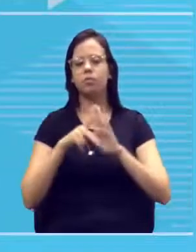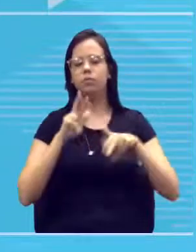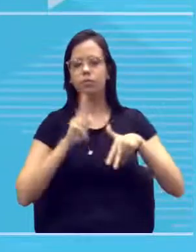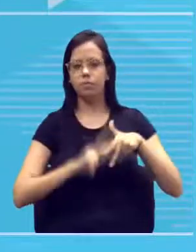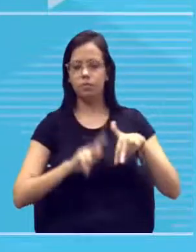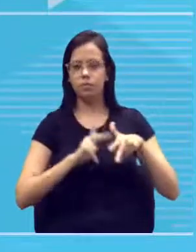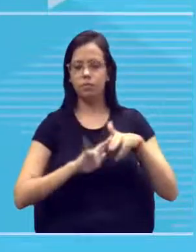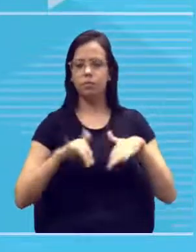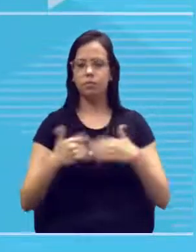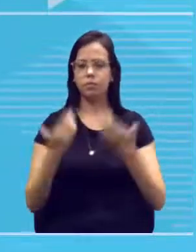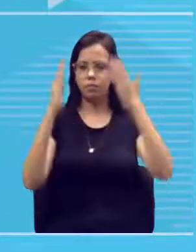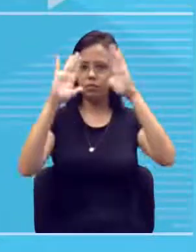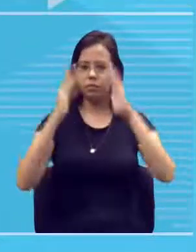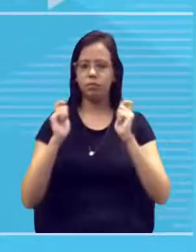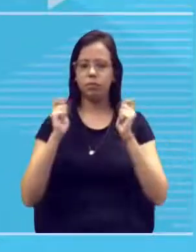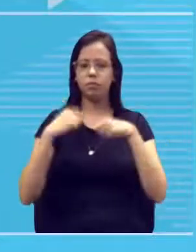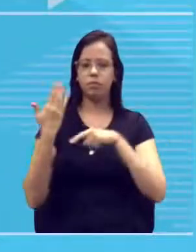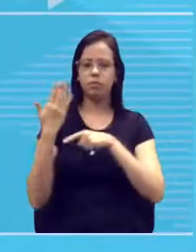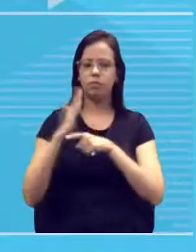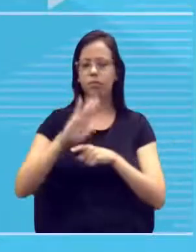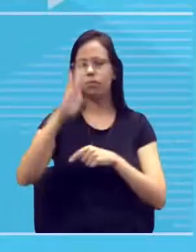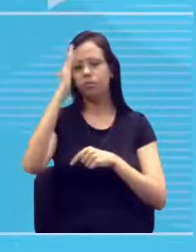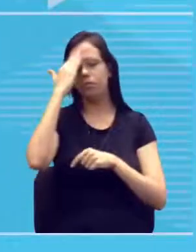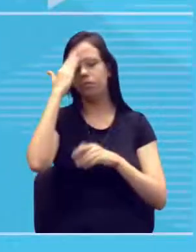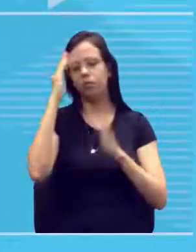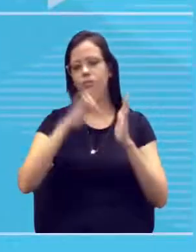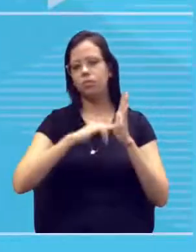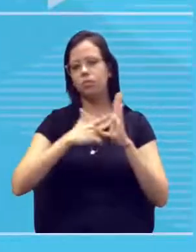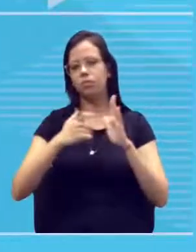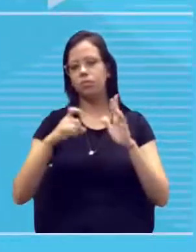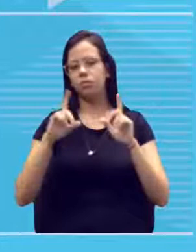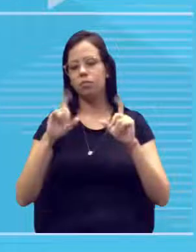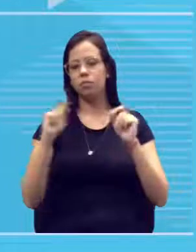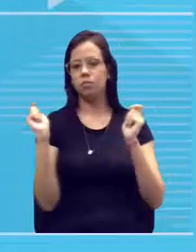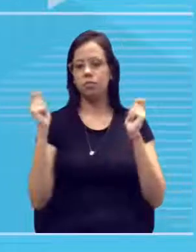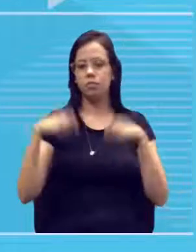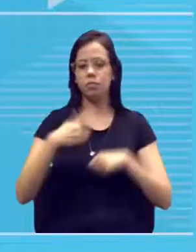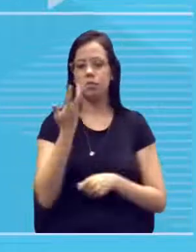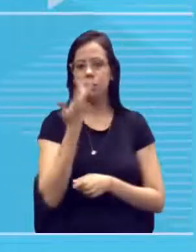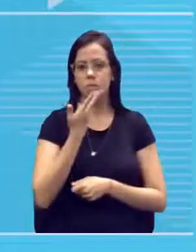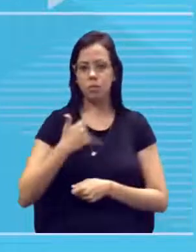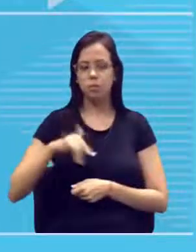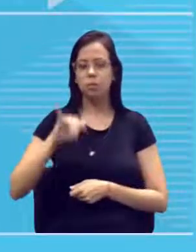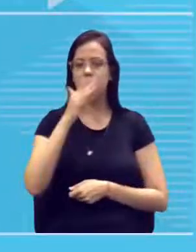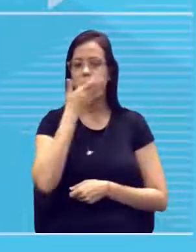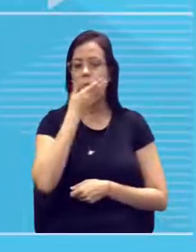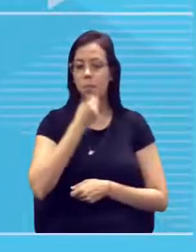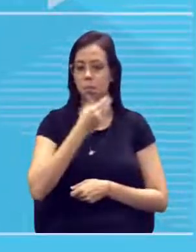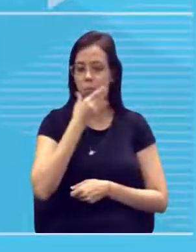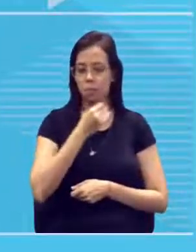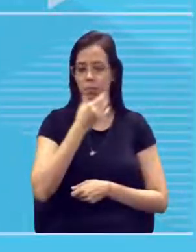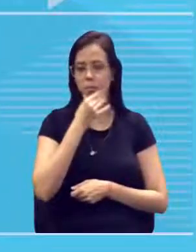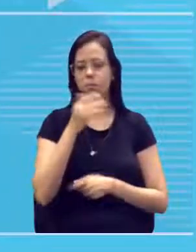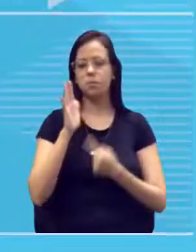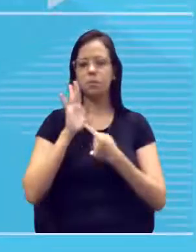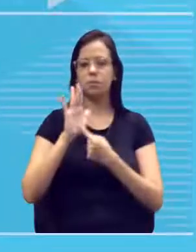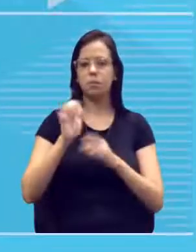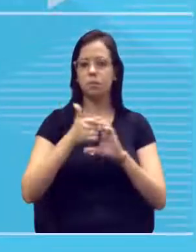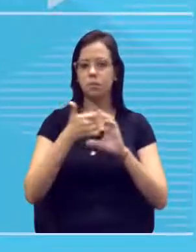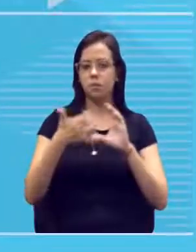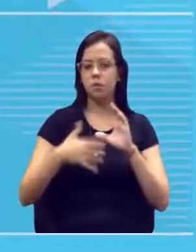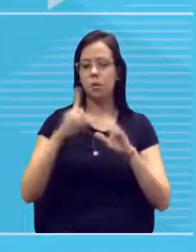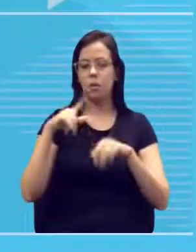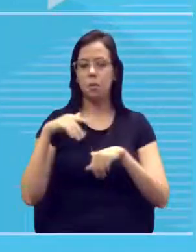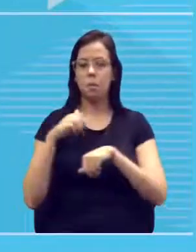a gente a interpretar que a probabilidade de uma criança do sexo masculino, a presente, a característica é